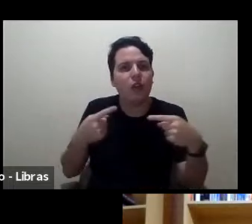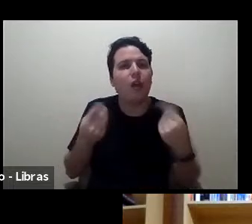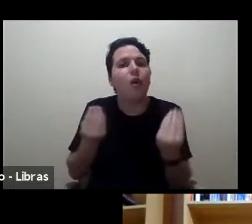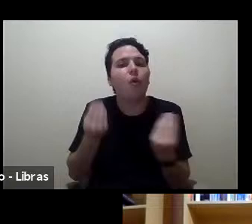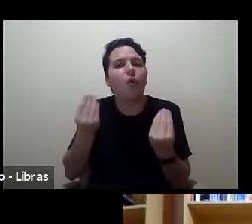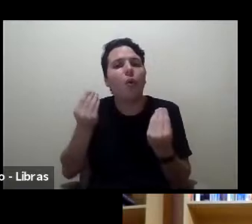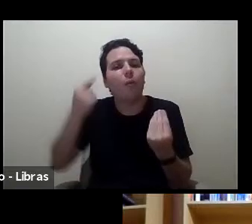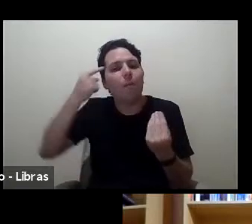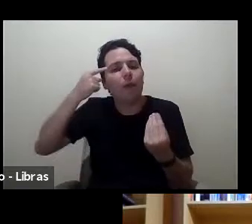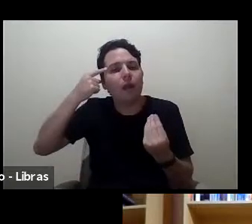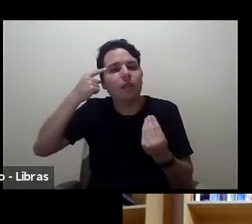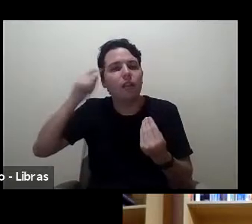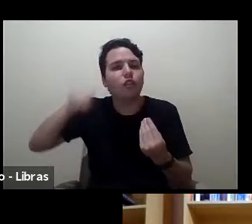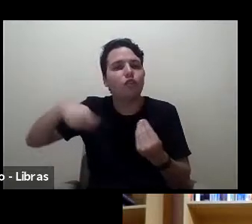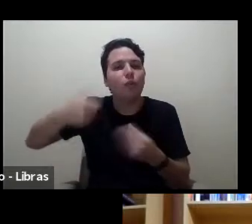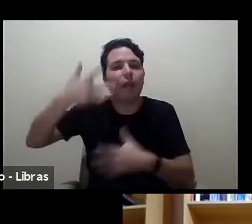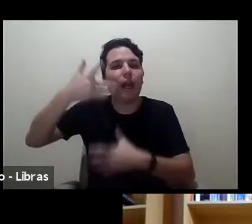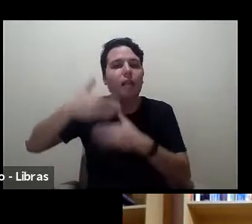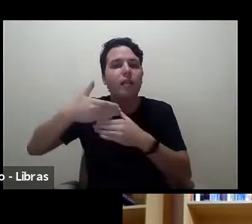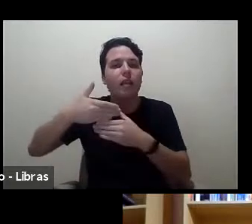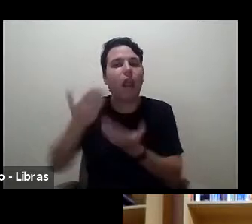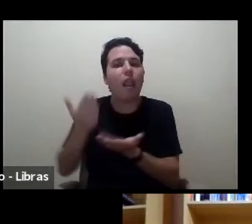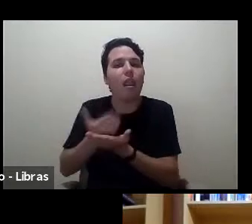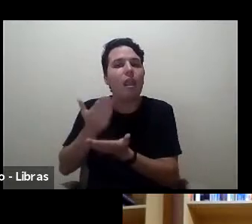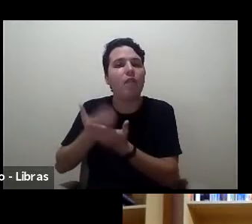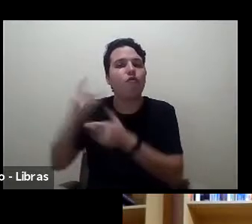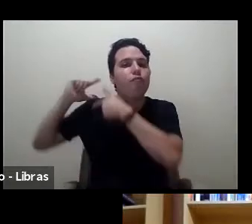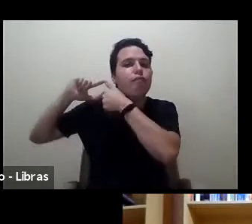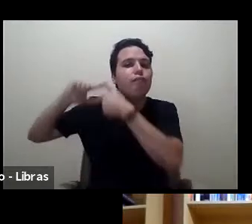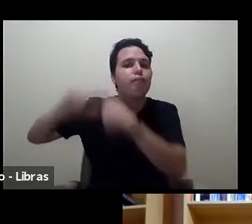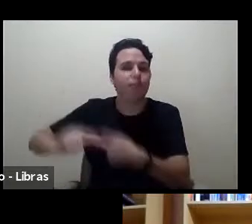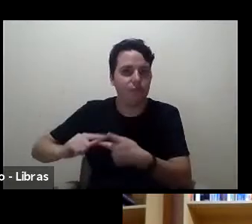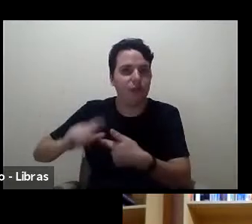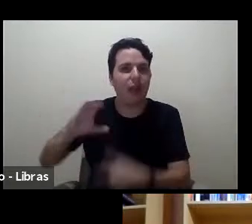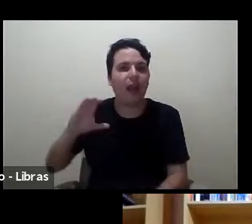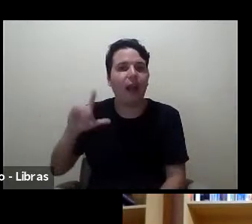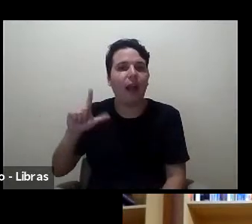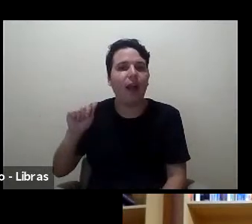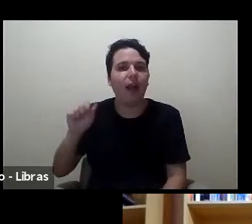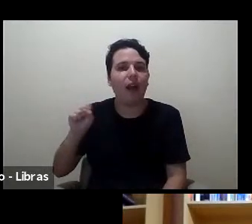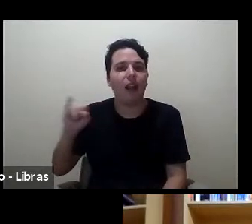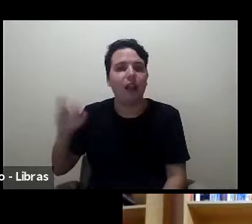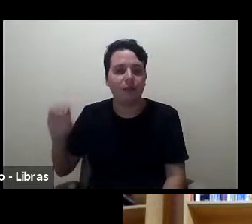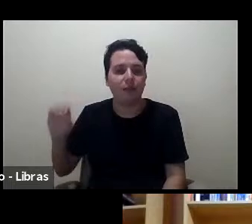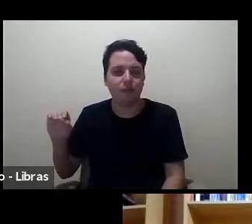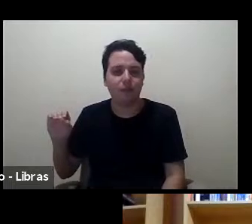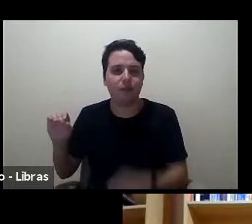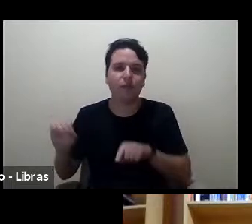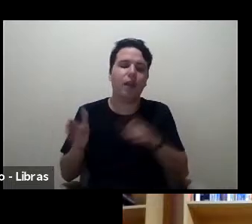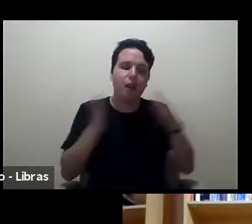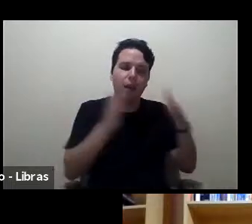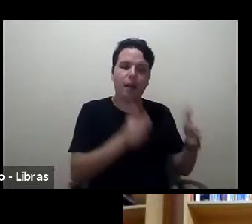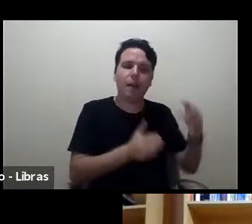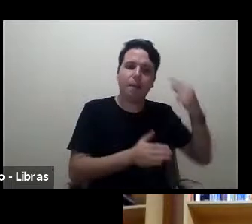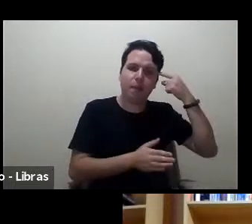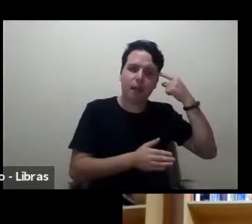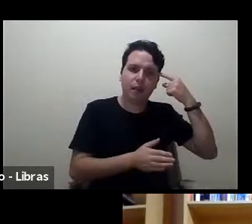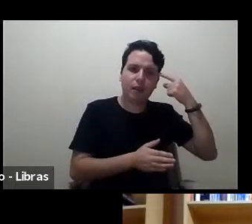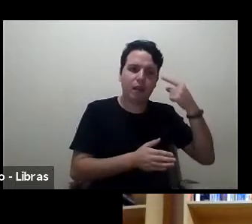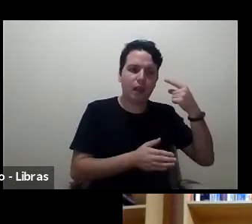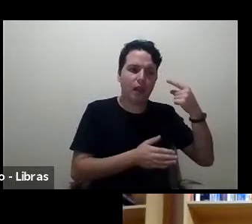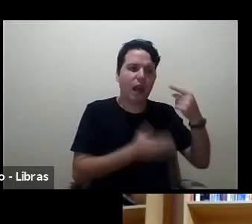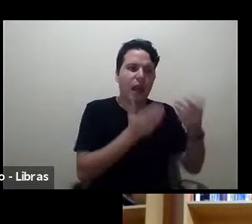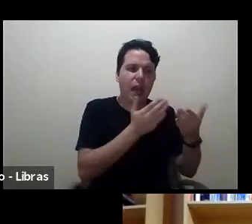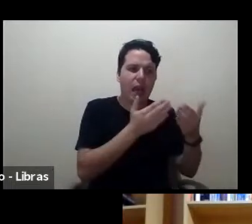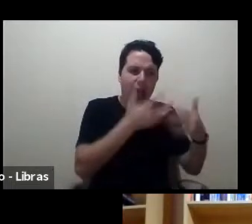clássicos? Quer dizer, de um lado a pergunta se a resenha tem que ser sobre um livro novo,